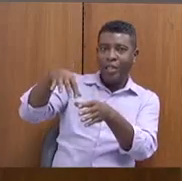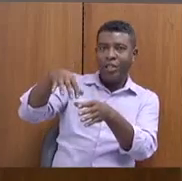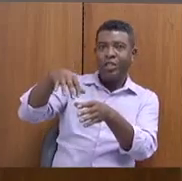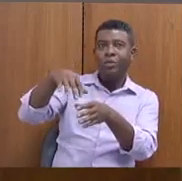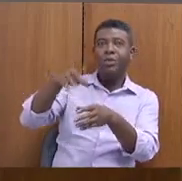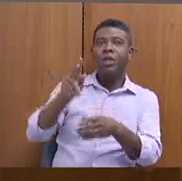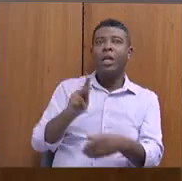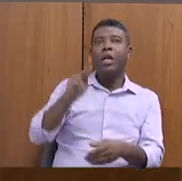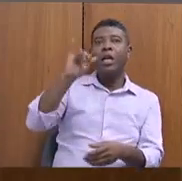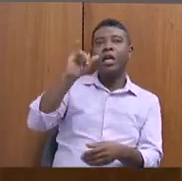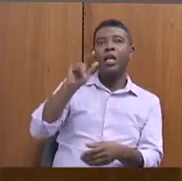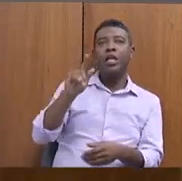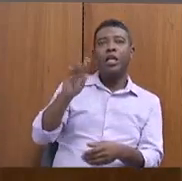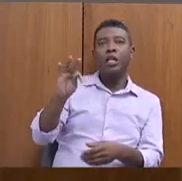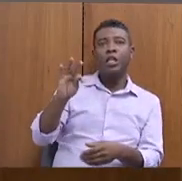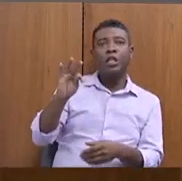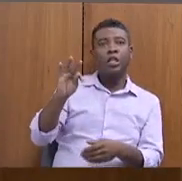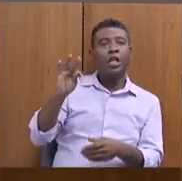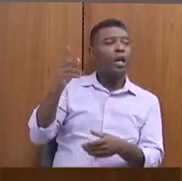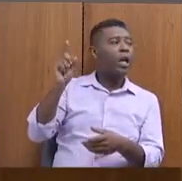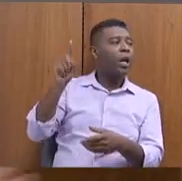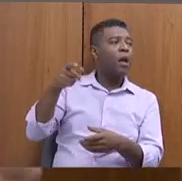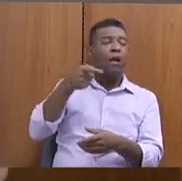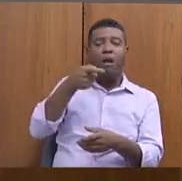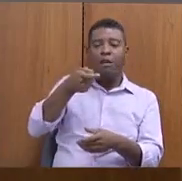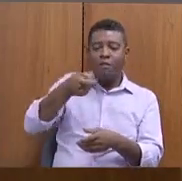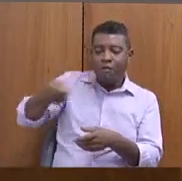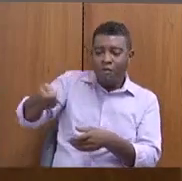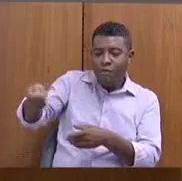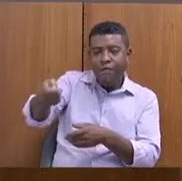tarde, kit irrigação e também